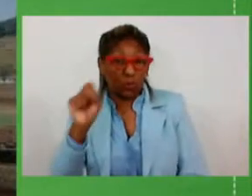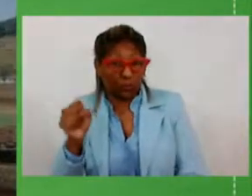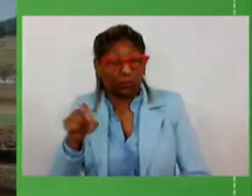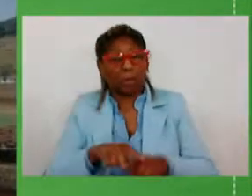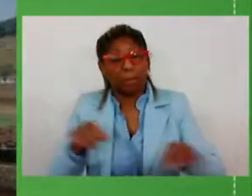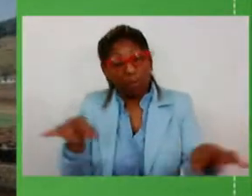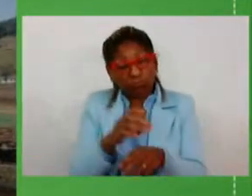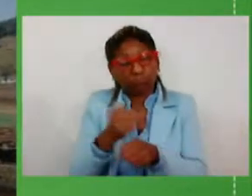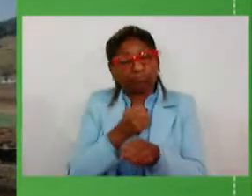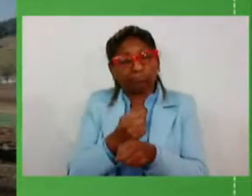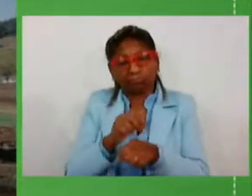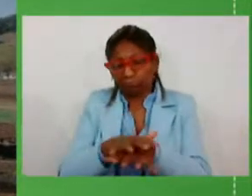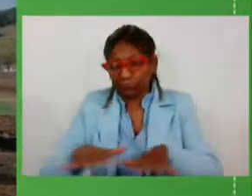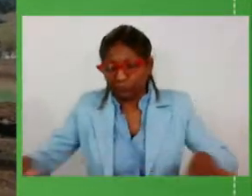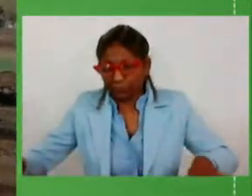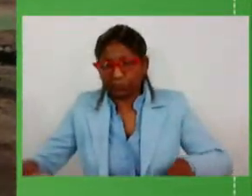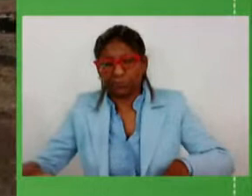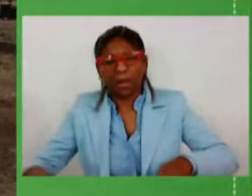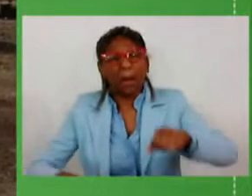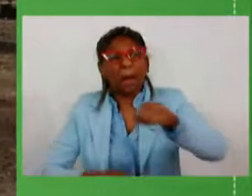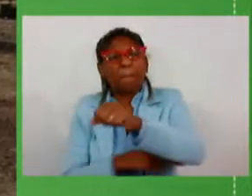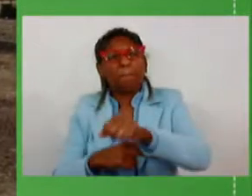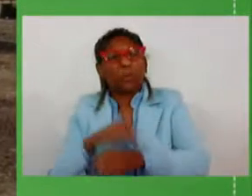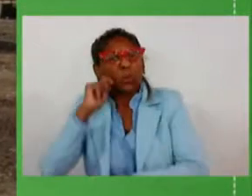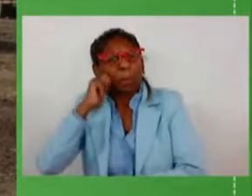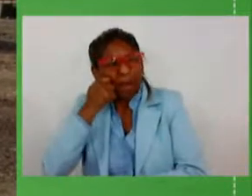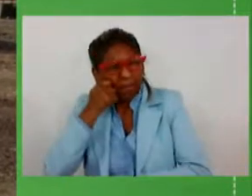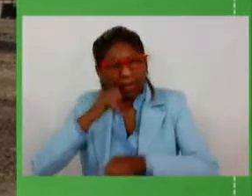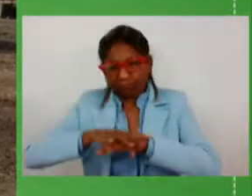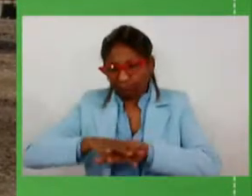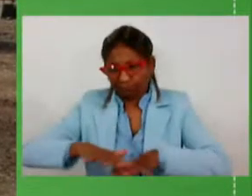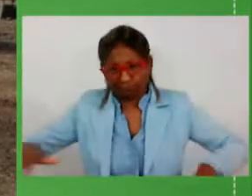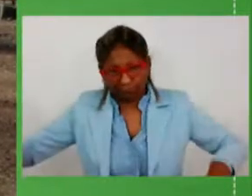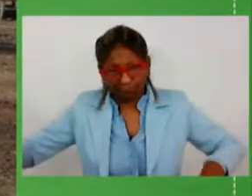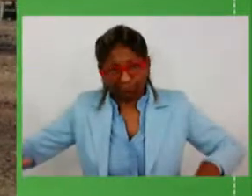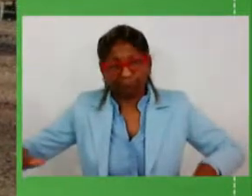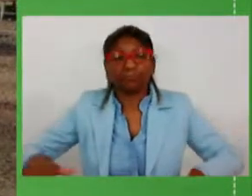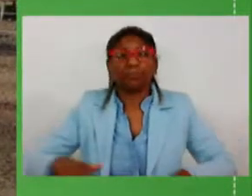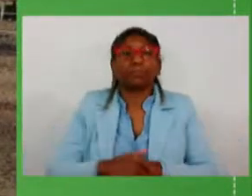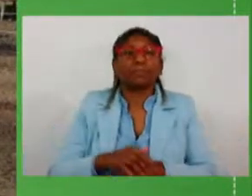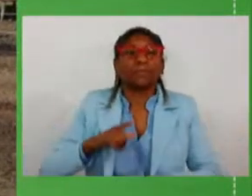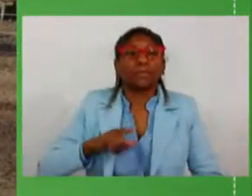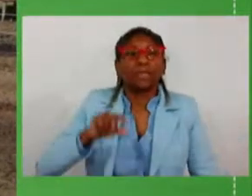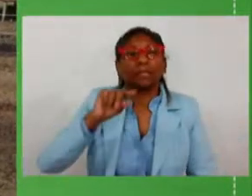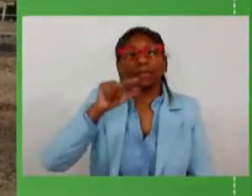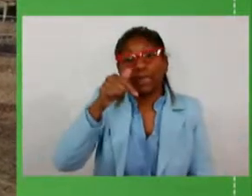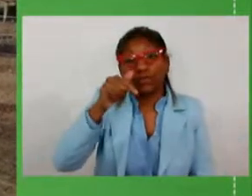municipal de Ponte Preta com 7 milhões de reais aqui previstos na 480